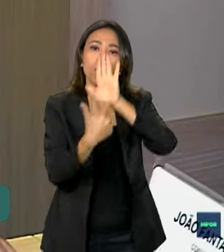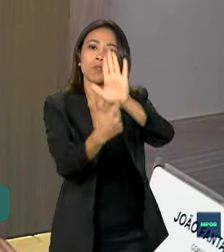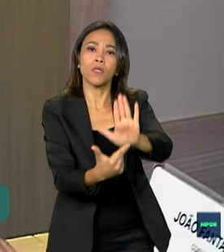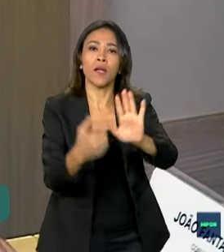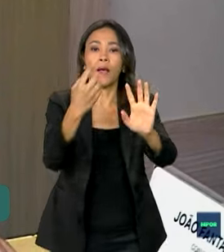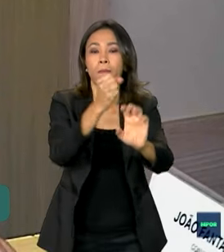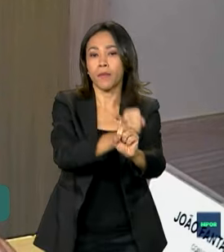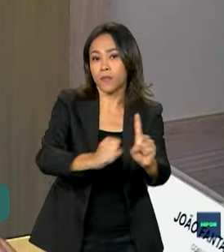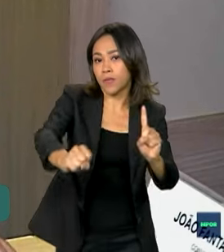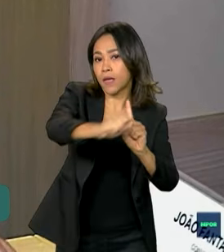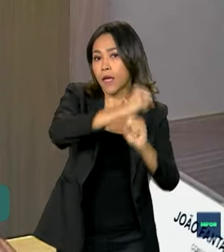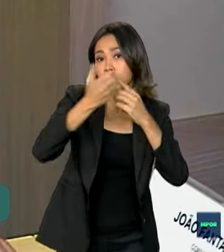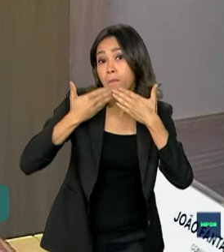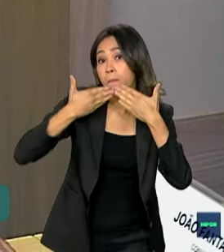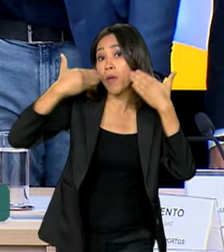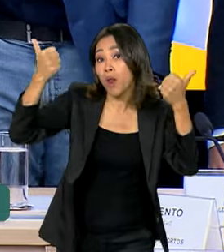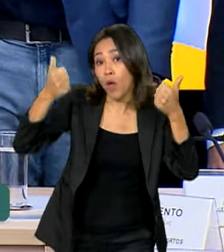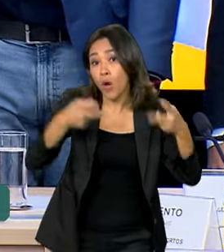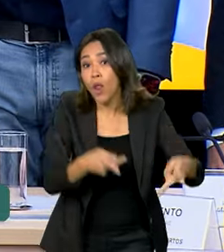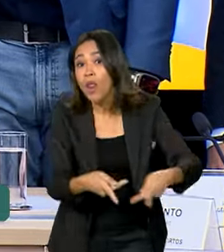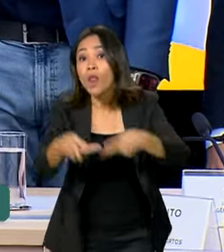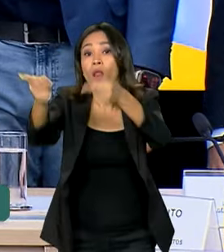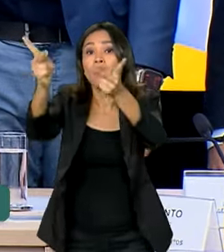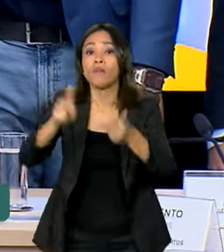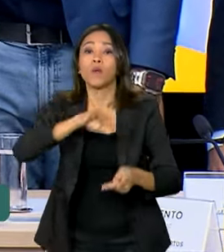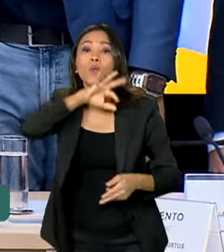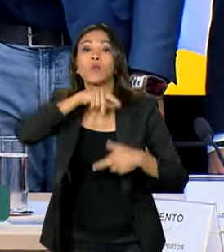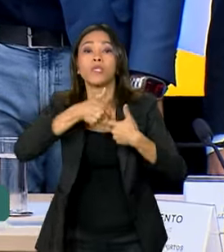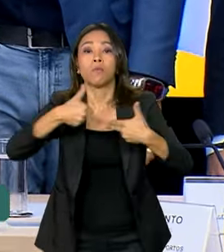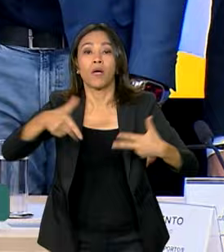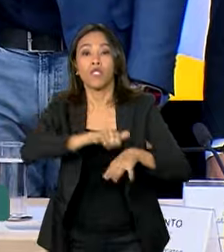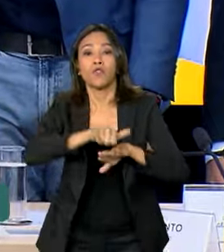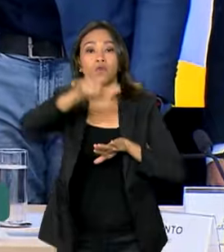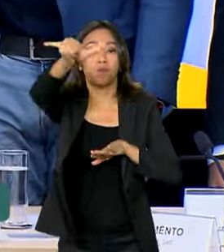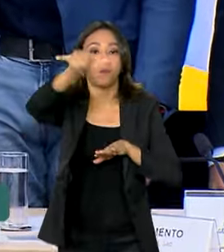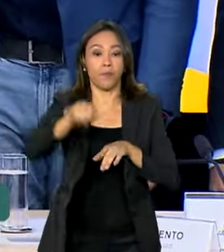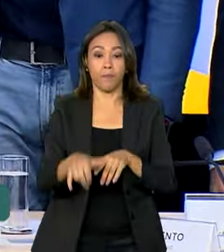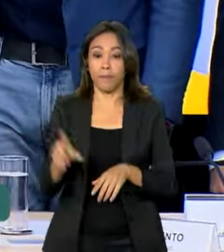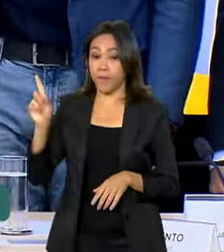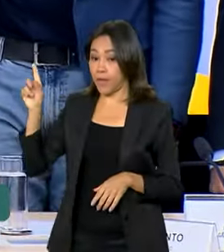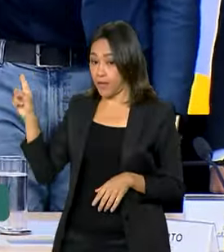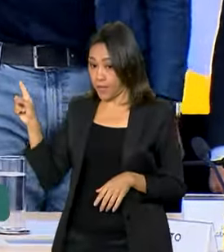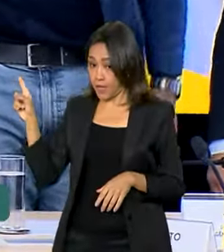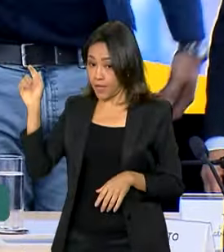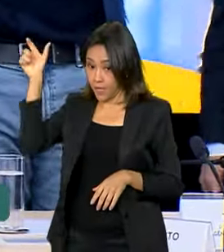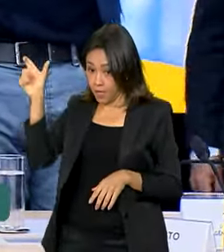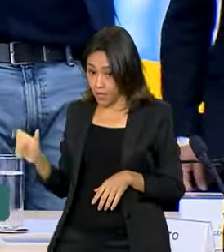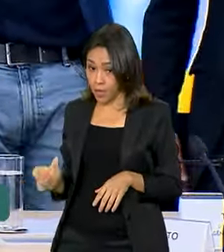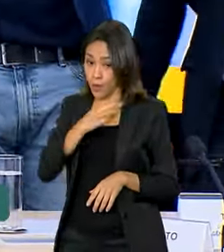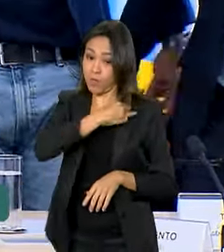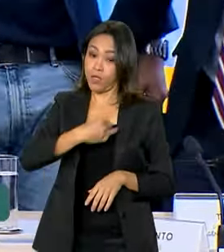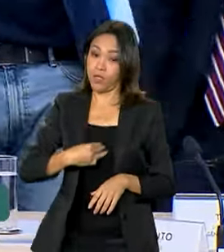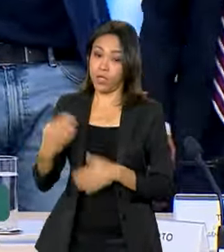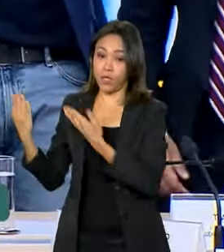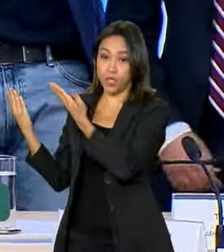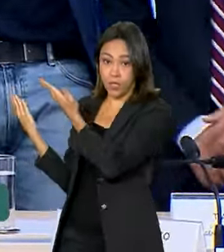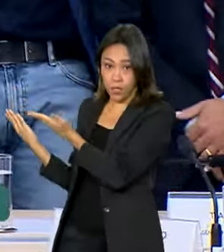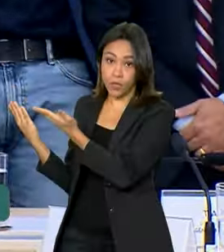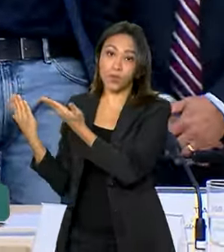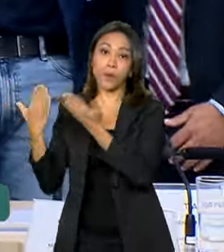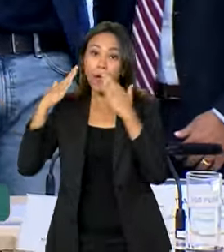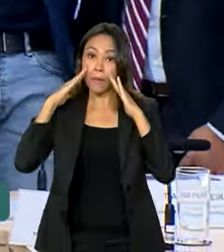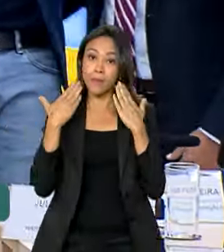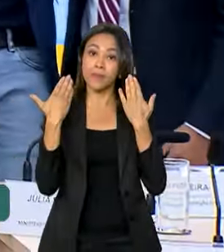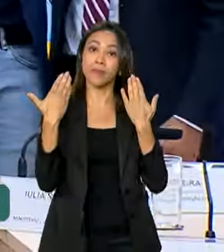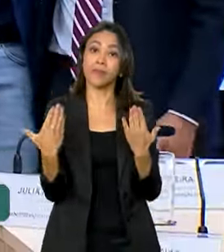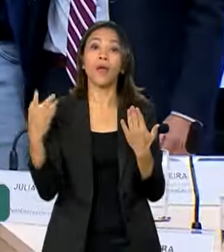para que o transporte de animais seja mais seguro. A comissão foi anunciada pelo ministro dos Portos e Aeroportos, Silvio Costa Filho,